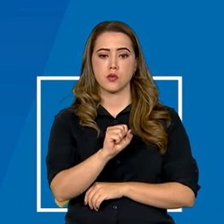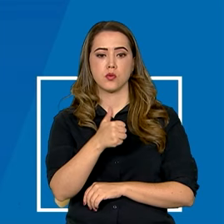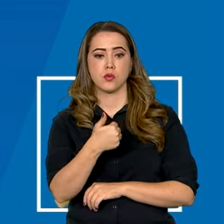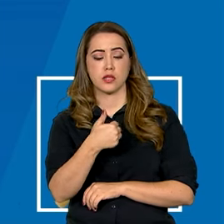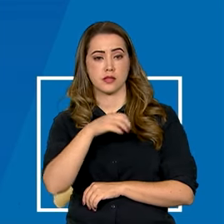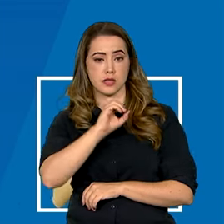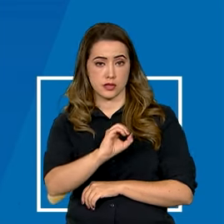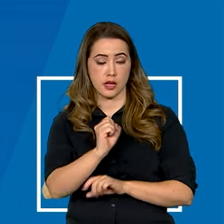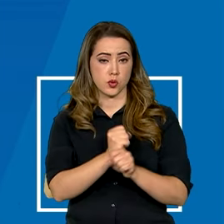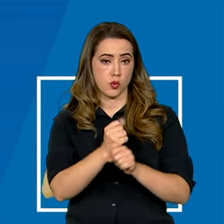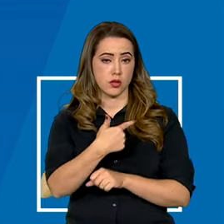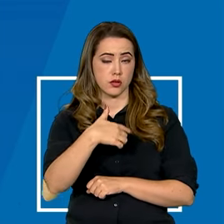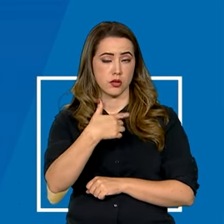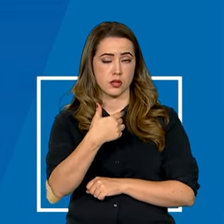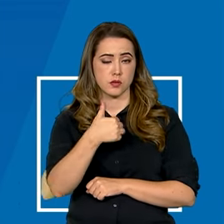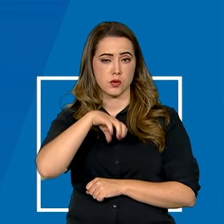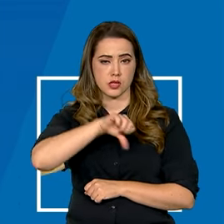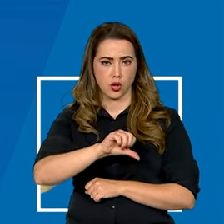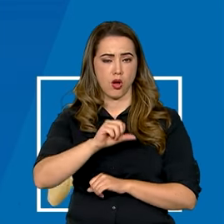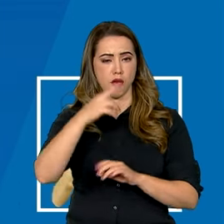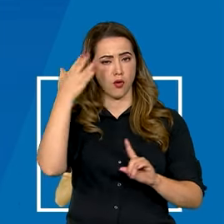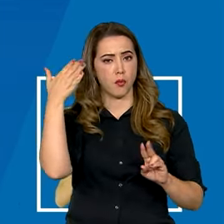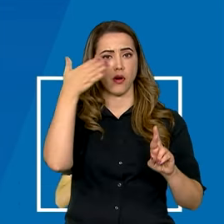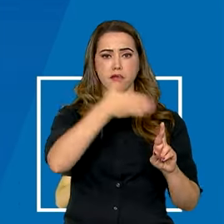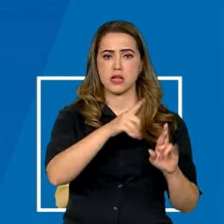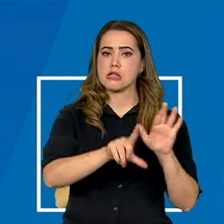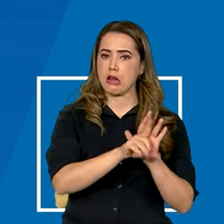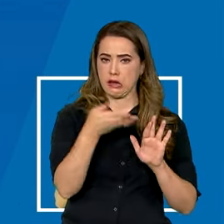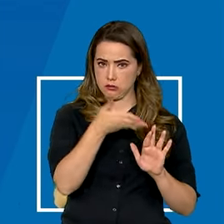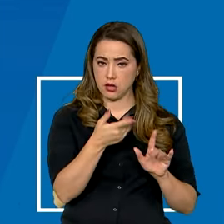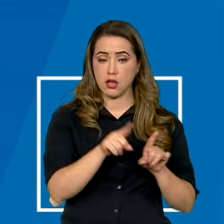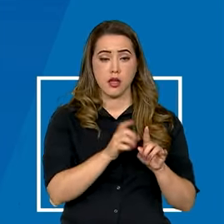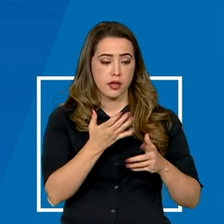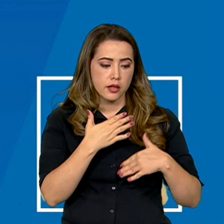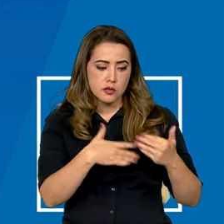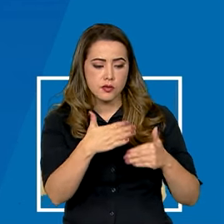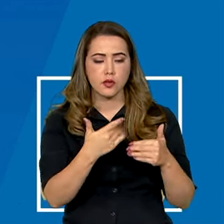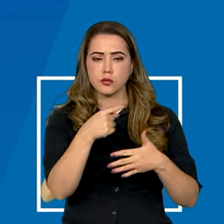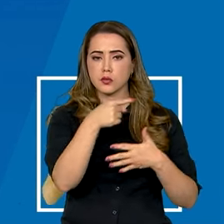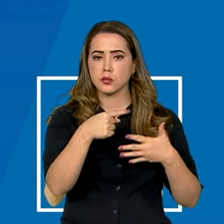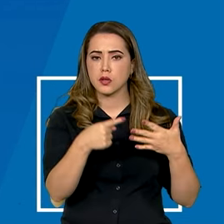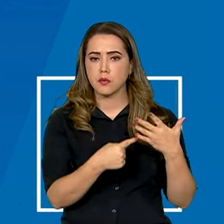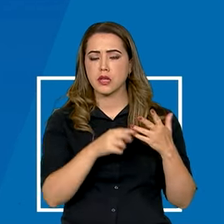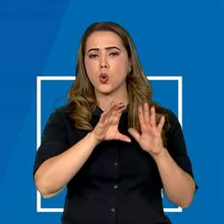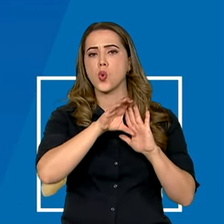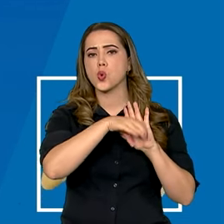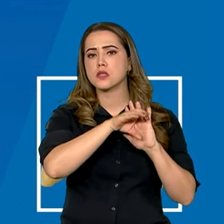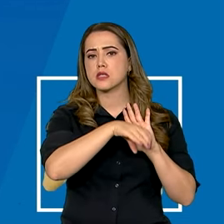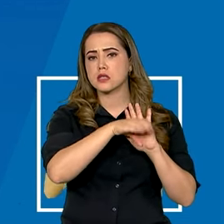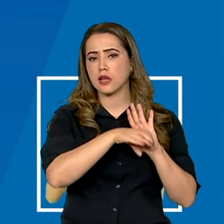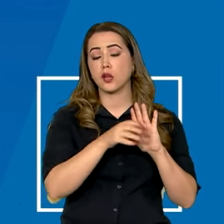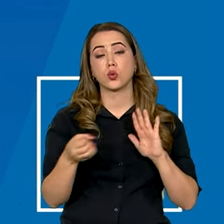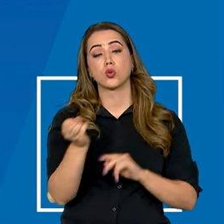de 2019, como uma referência e buscamos desenvolver o conjunto de conceitos inovadores